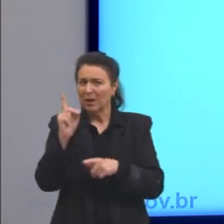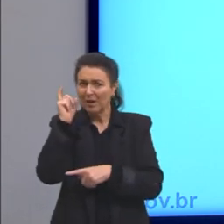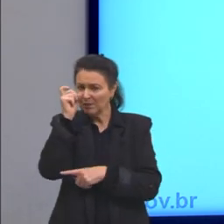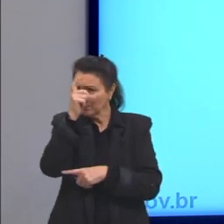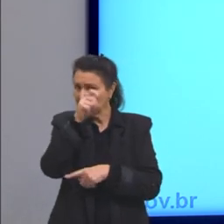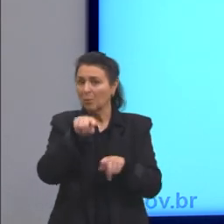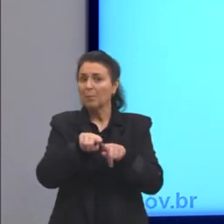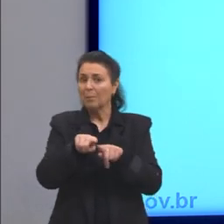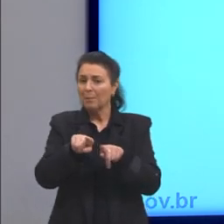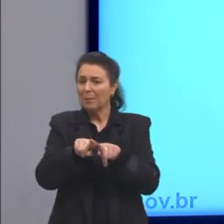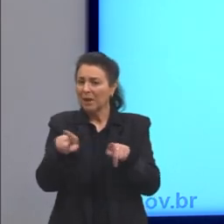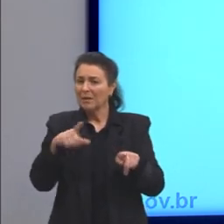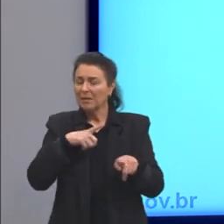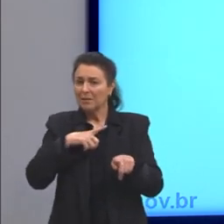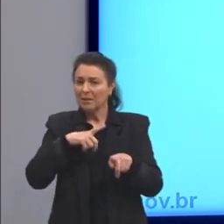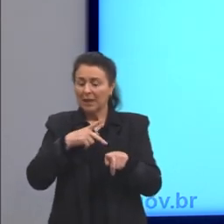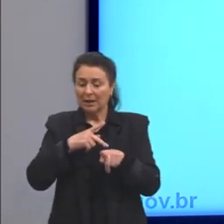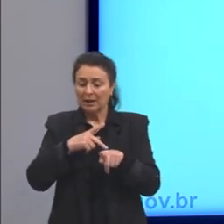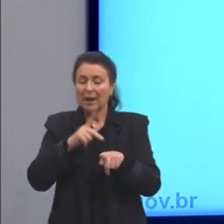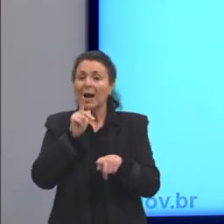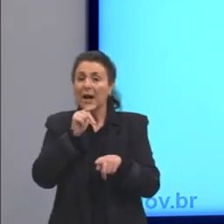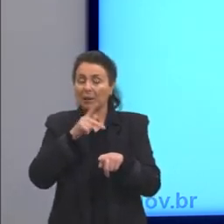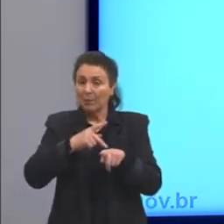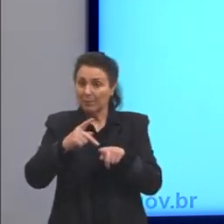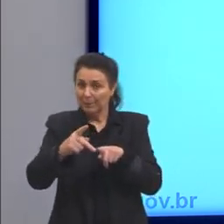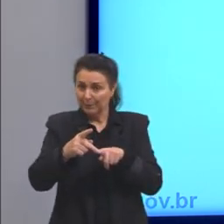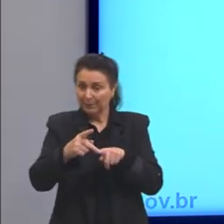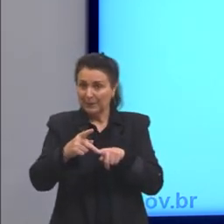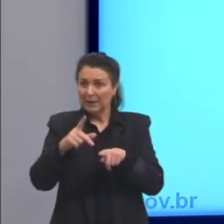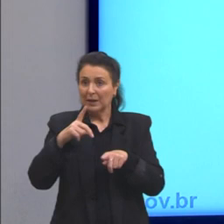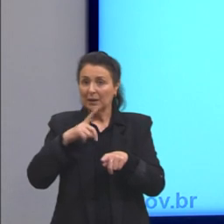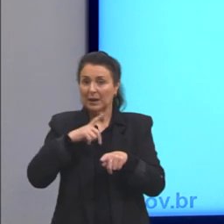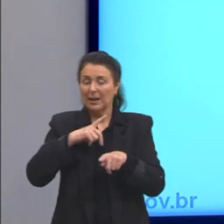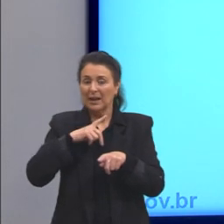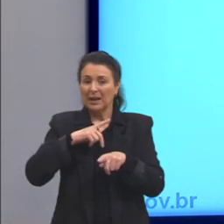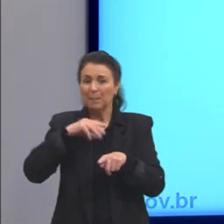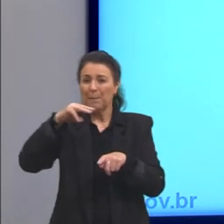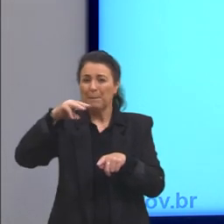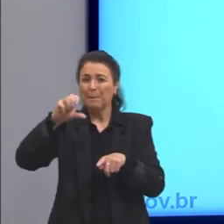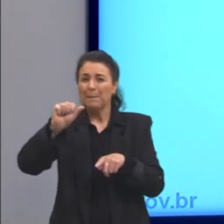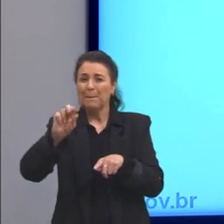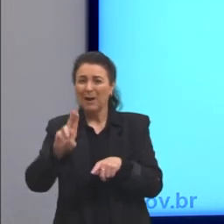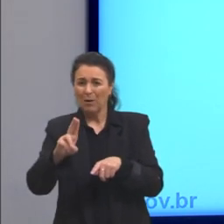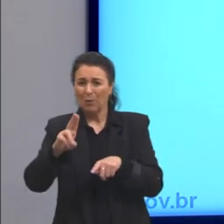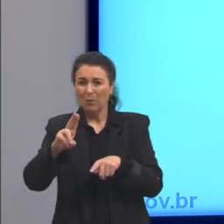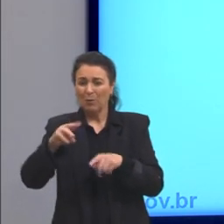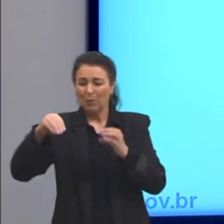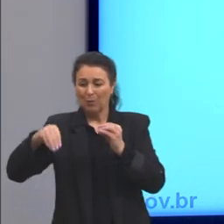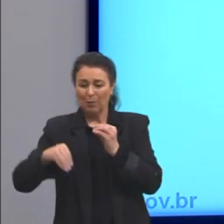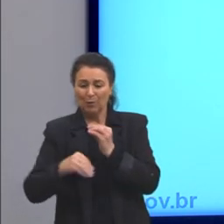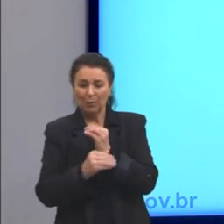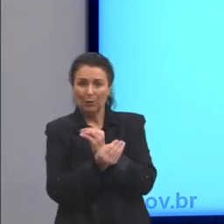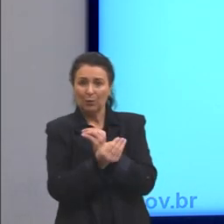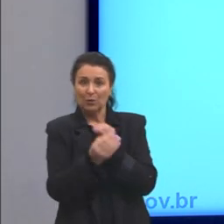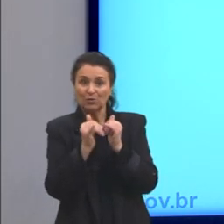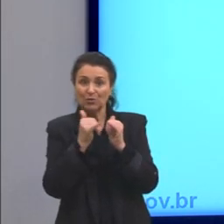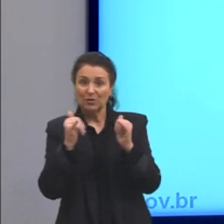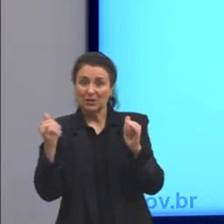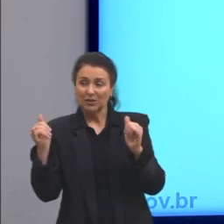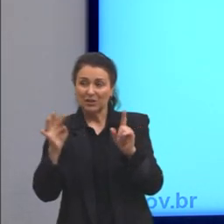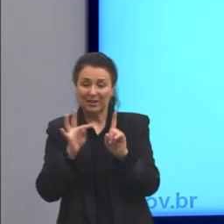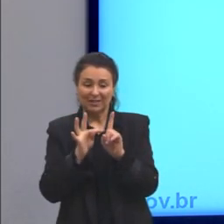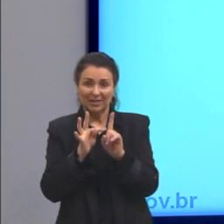Mas, quando a gente tem ela em estado puro, ela é considerada um mau condutor de energia térmica. Então,